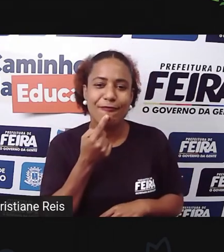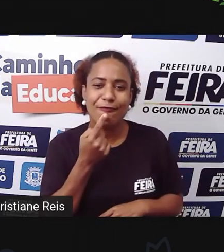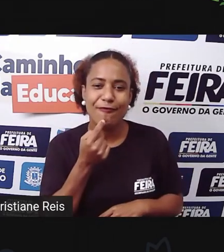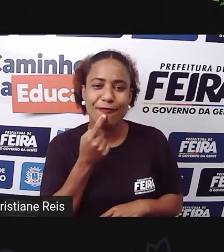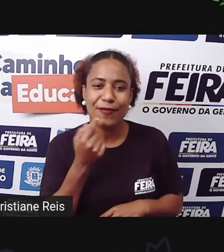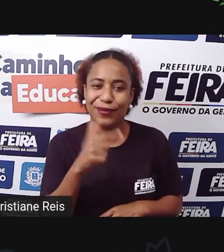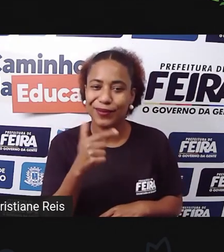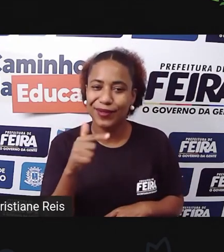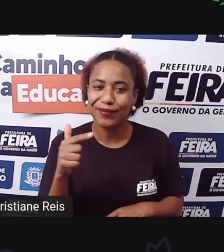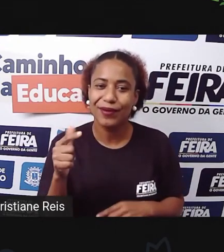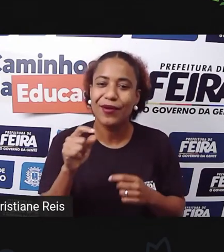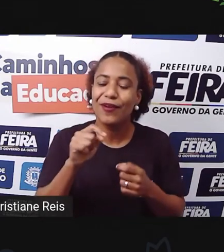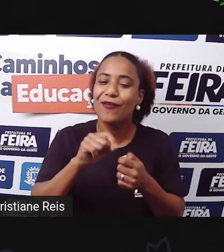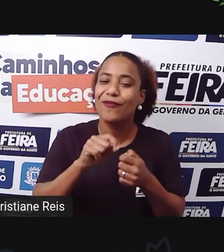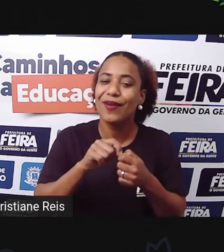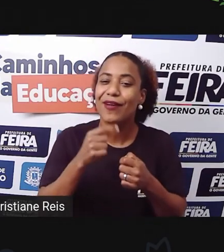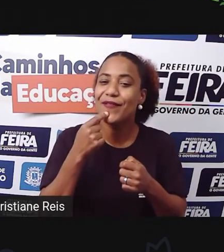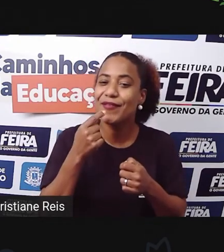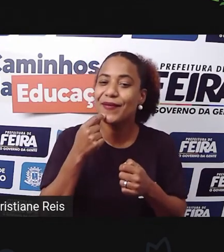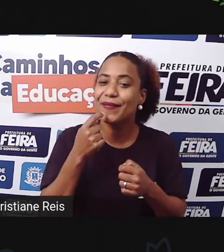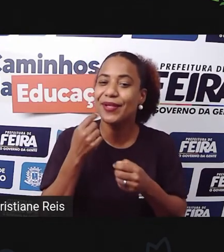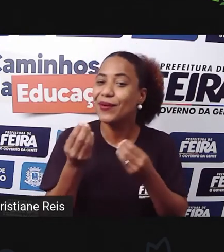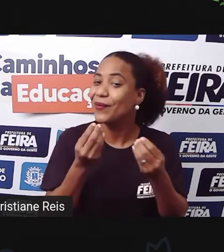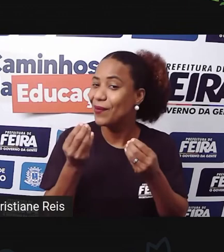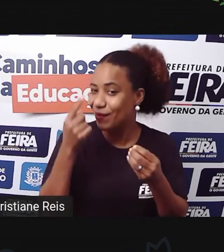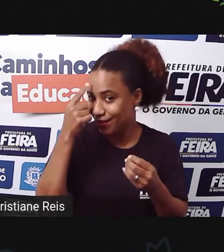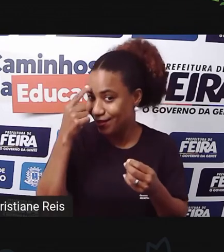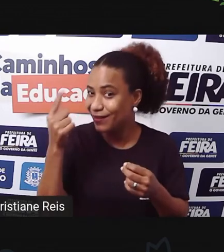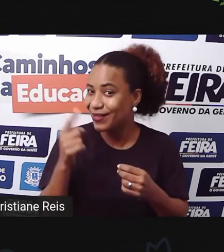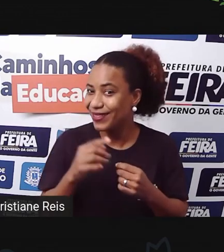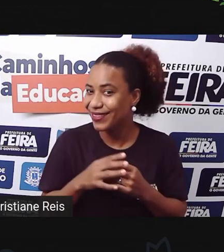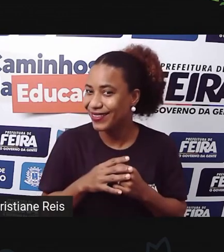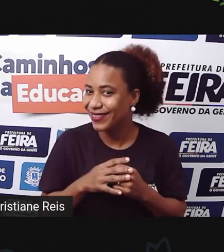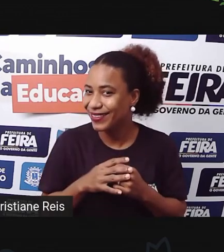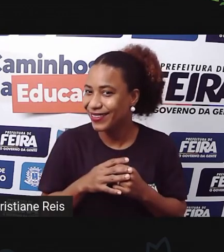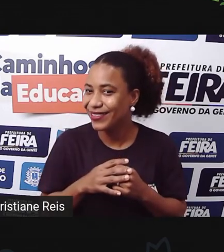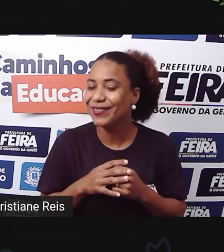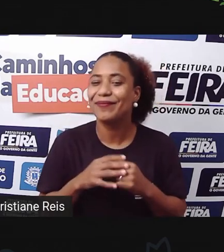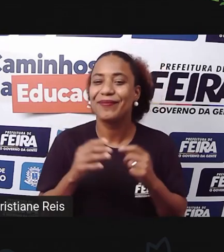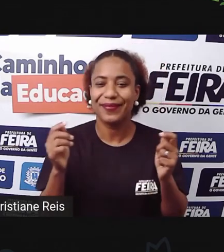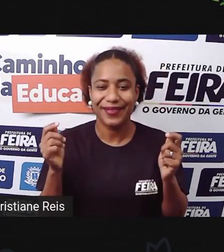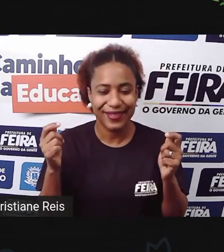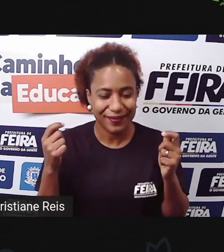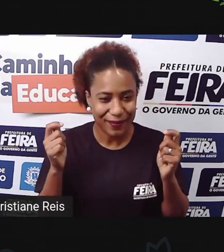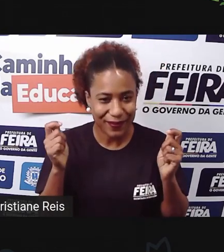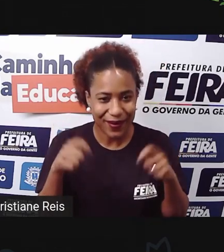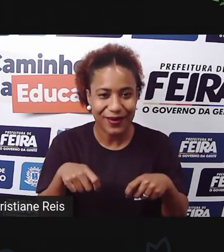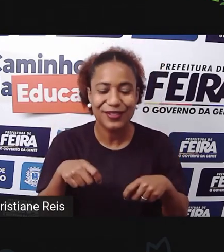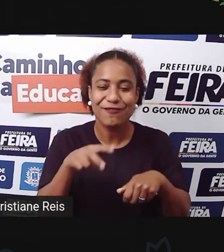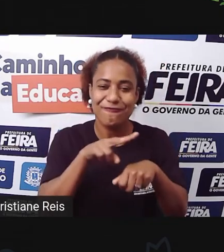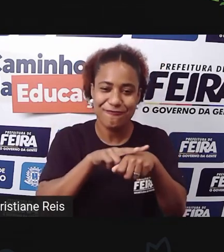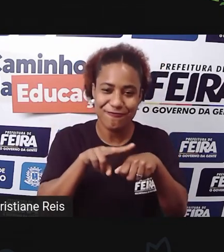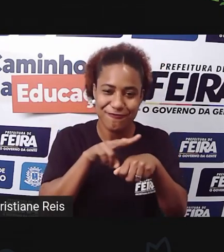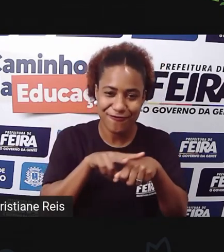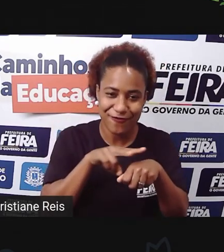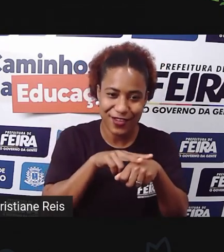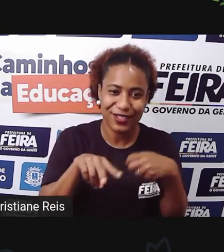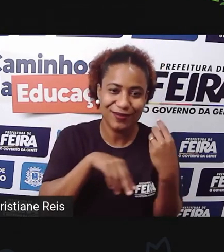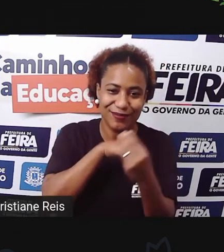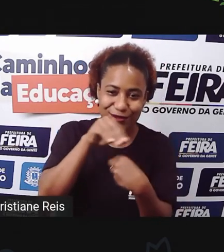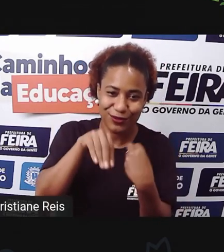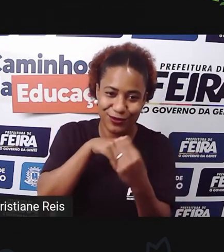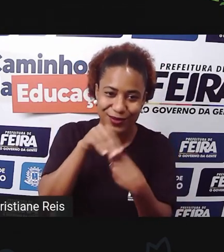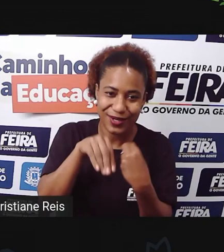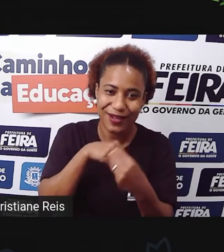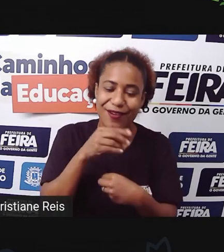lembra aí como é que a gente faz a tinta vermelha? Basta você pegar um pouquinho da tinta verde e um pouquinho da vermelha